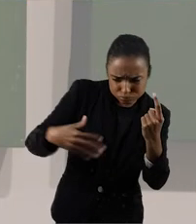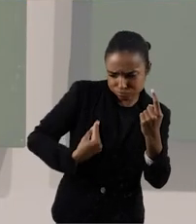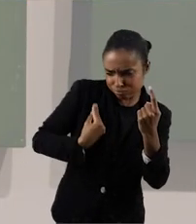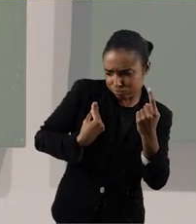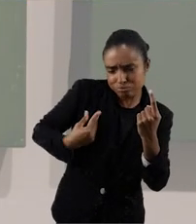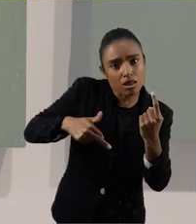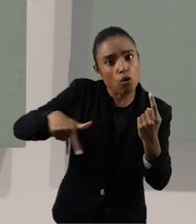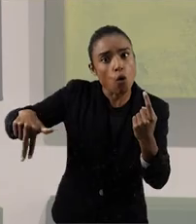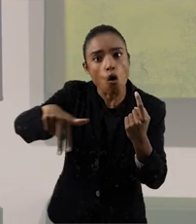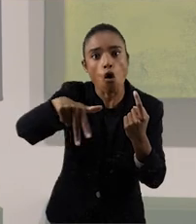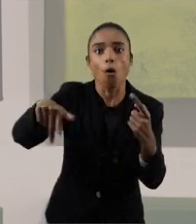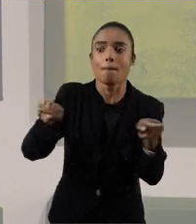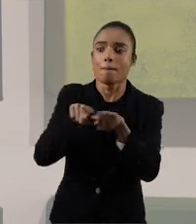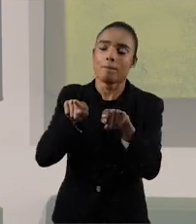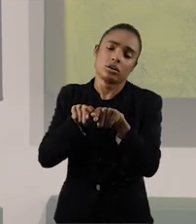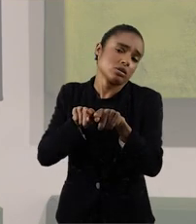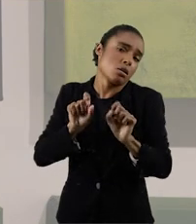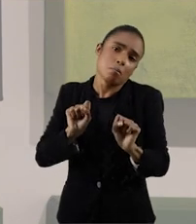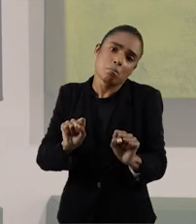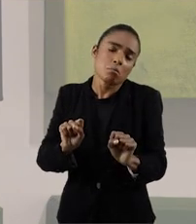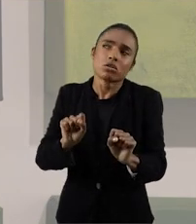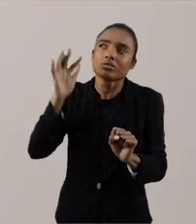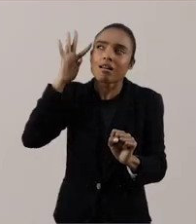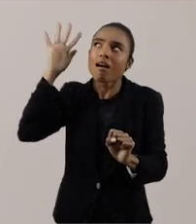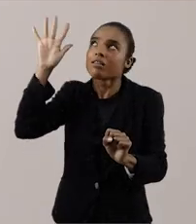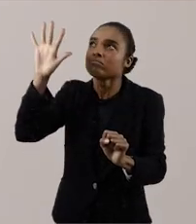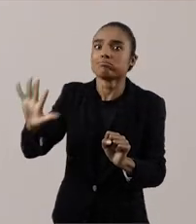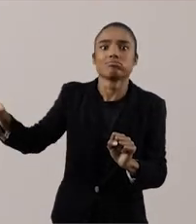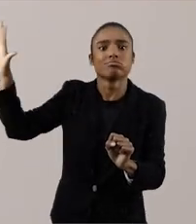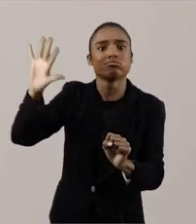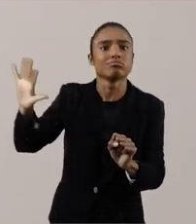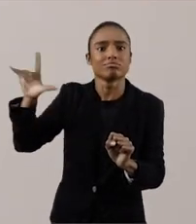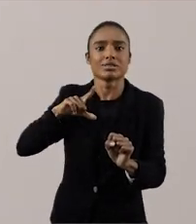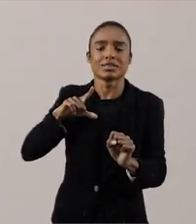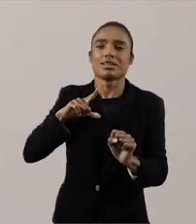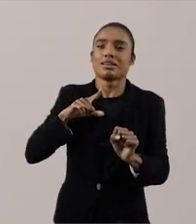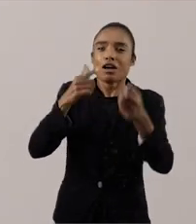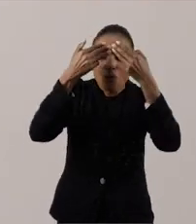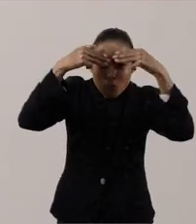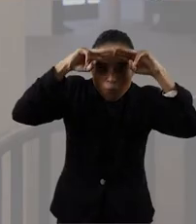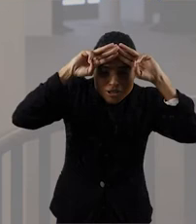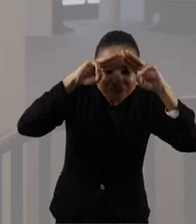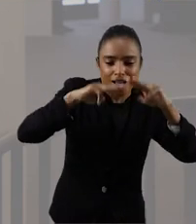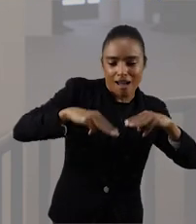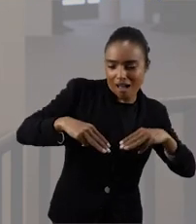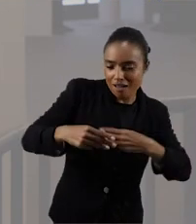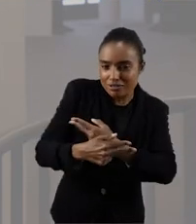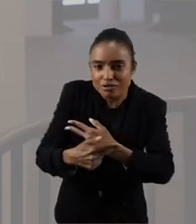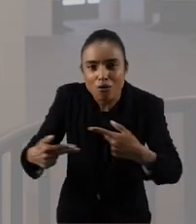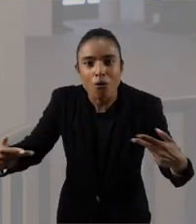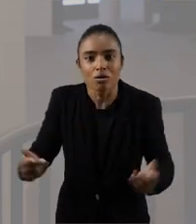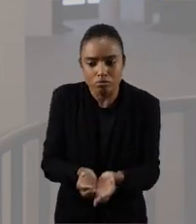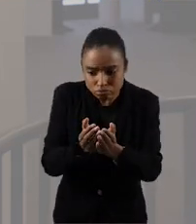do cotidiano, a voadora que pode ser também um exercício lúdico, porque a encruzilhada, a brincadeira, o jogo